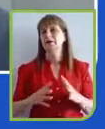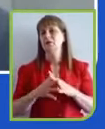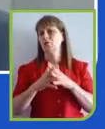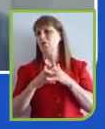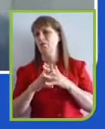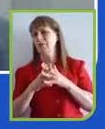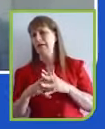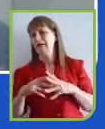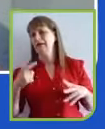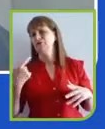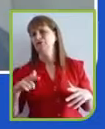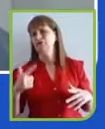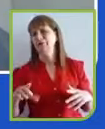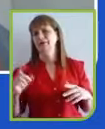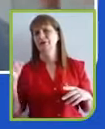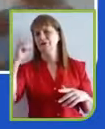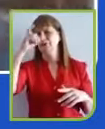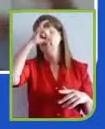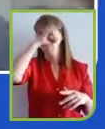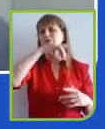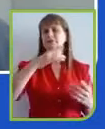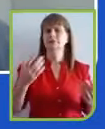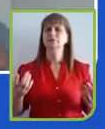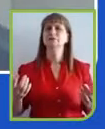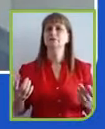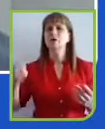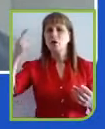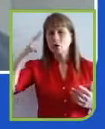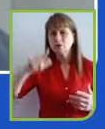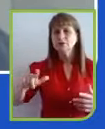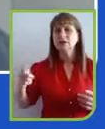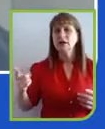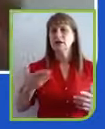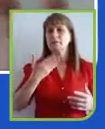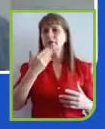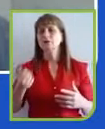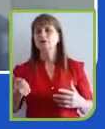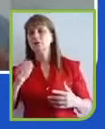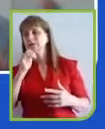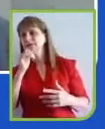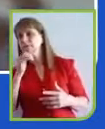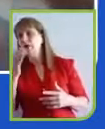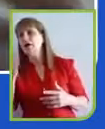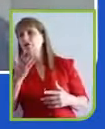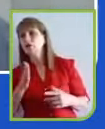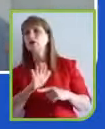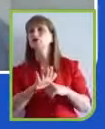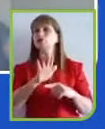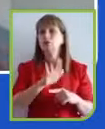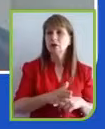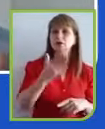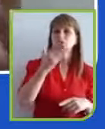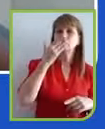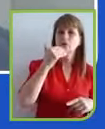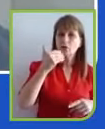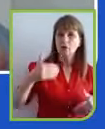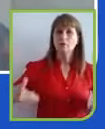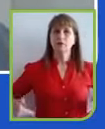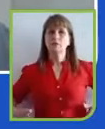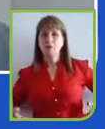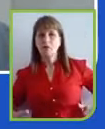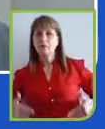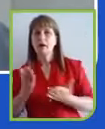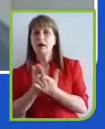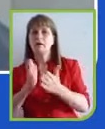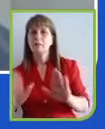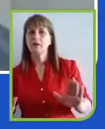está acabando com a fome. Está ajudando a acabar com a fome. Se alguém produz uma embalagem, está ajudando também a acabar com a fome, porque o